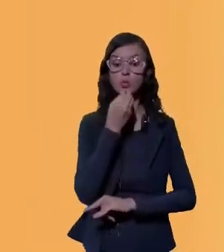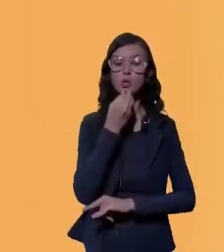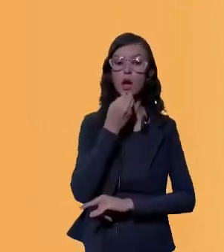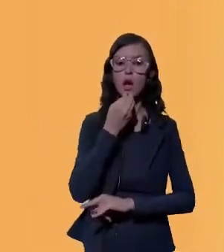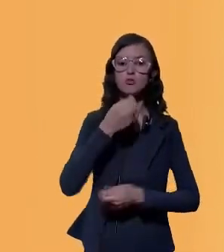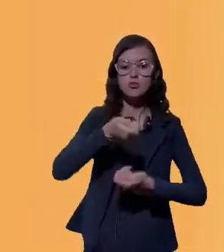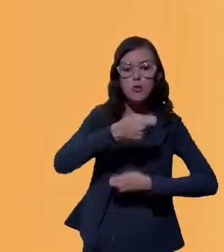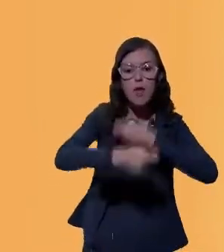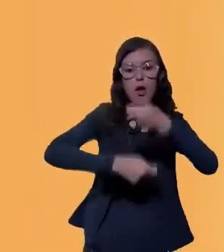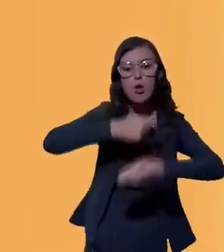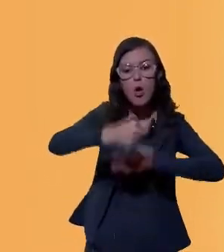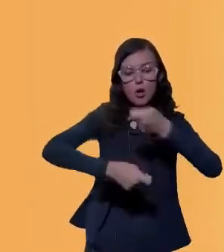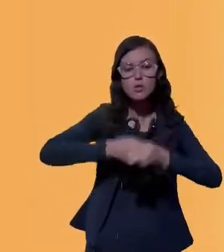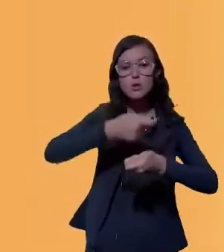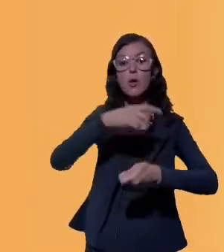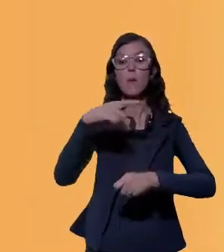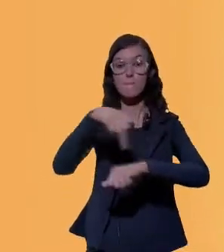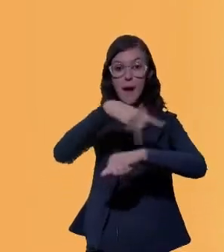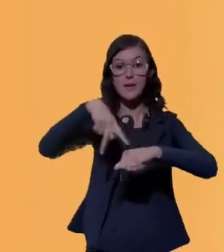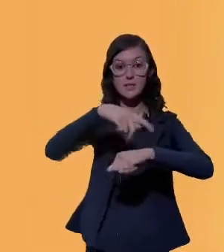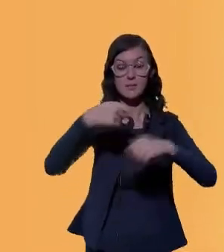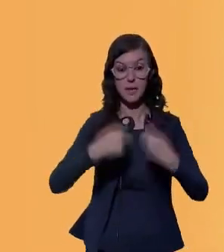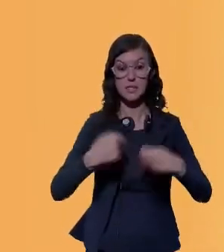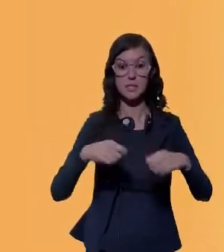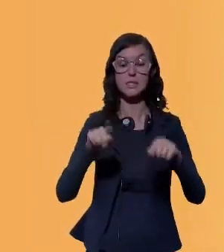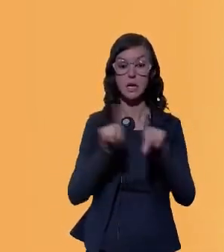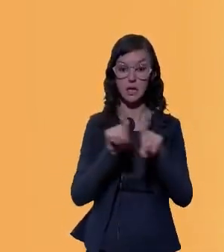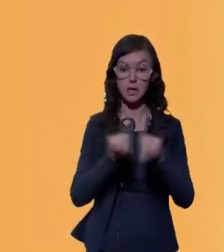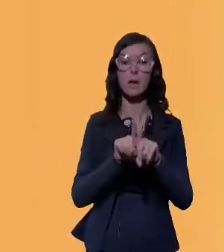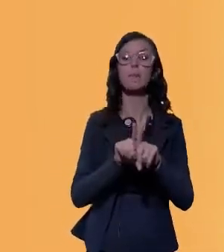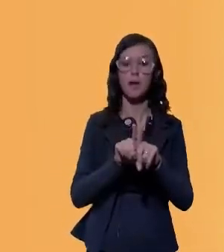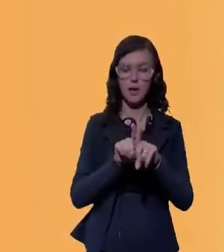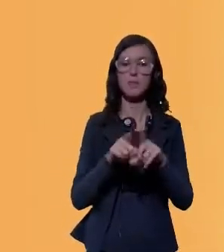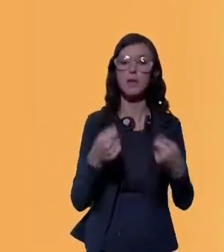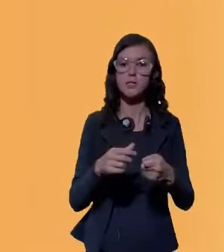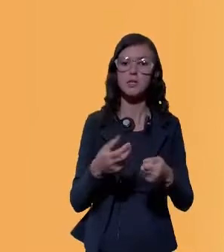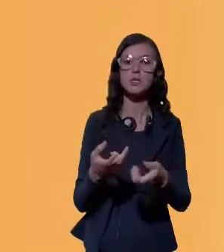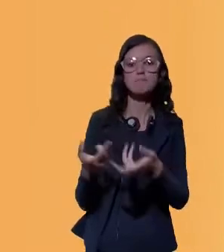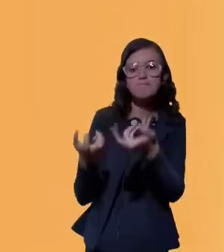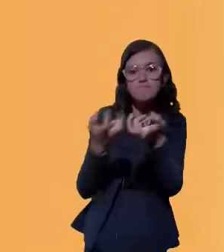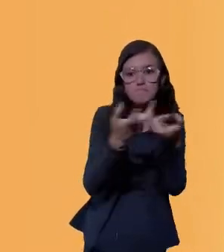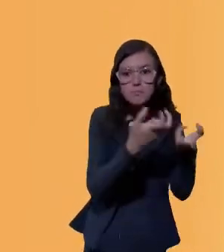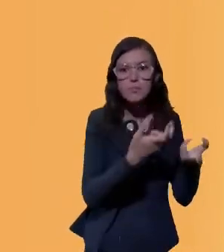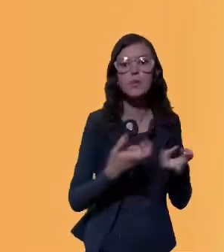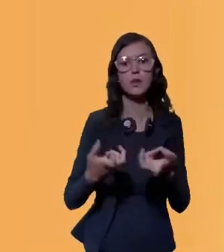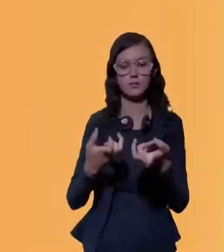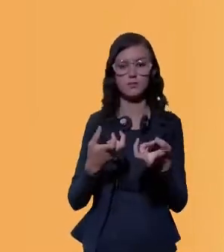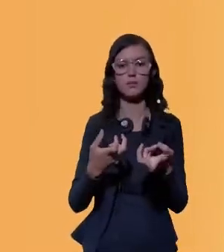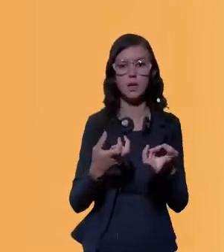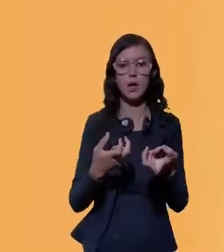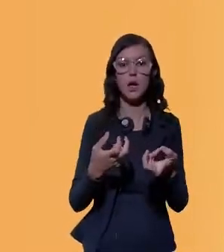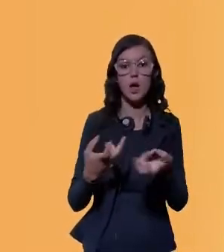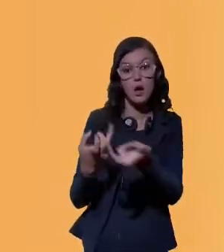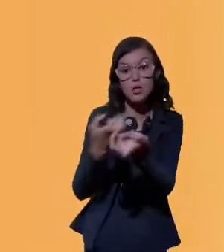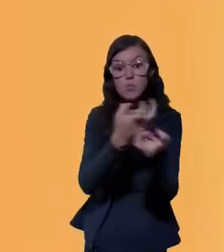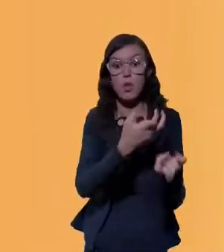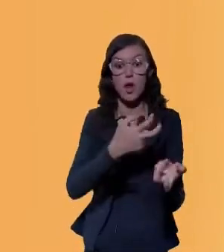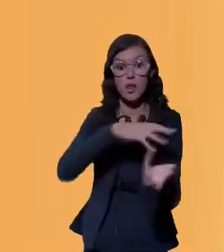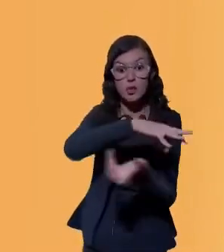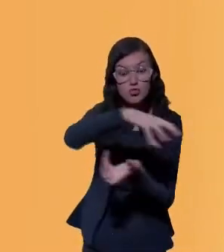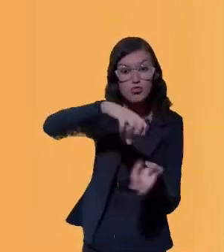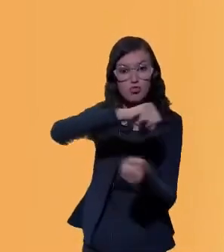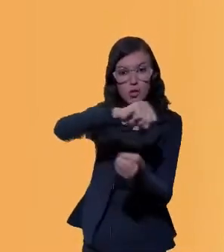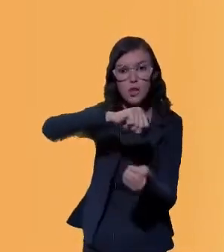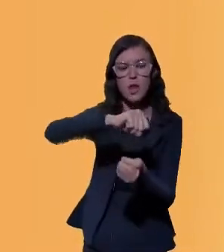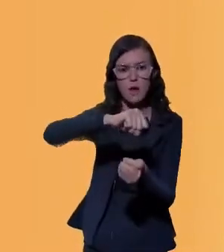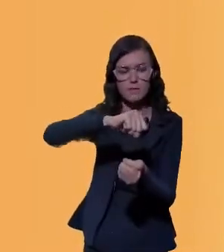deve vir da Amazônia. Então, a Amazônia tem riquezas e essas riquezas precisam ser exploradas de forma sustentável, de forma